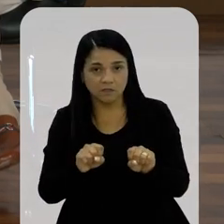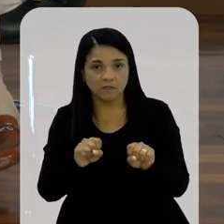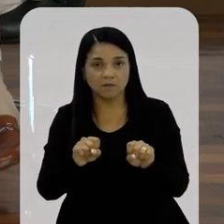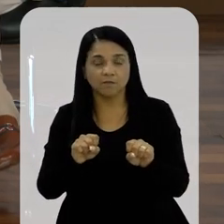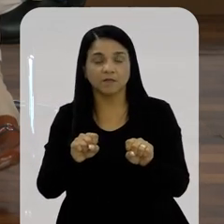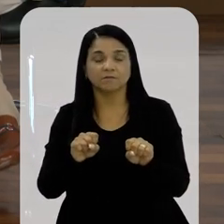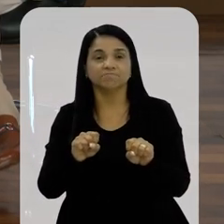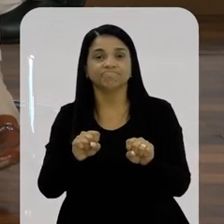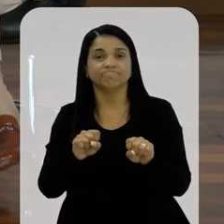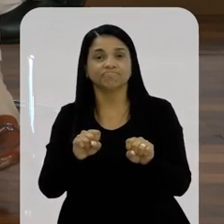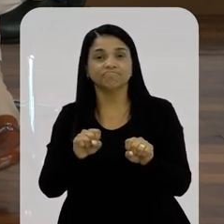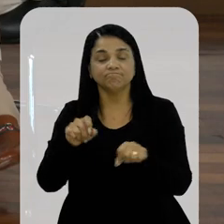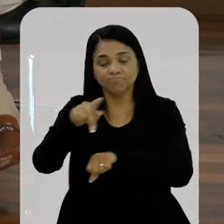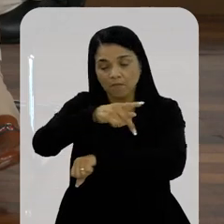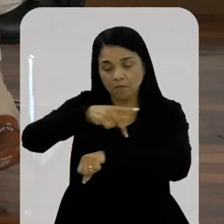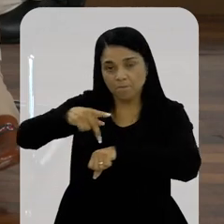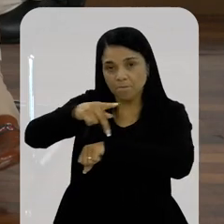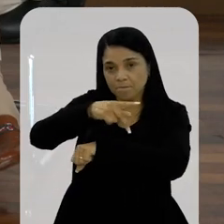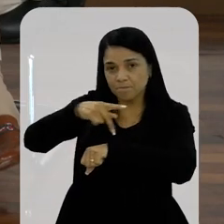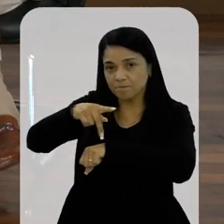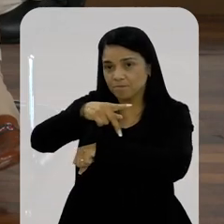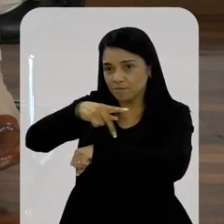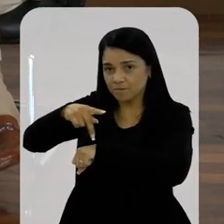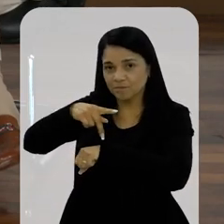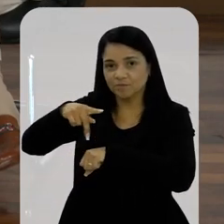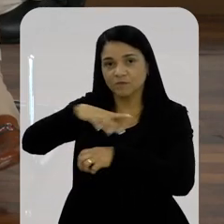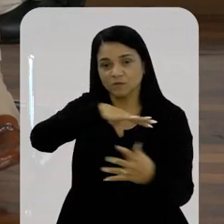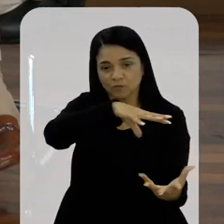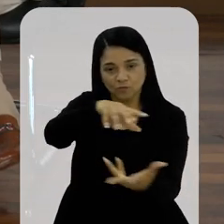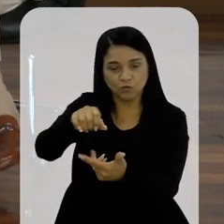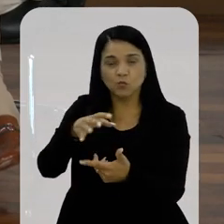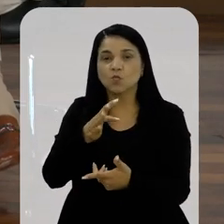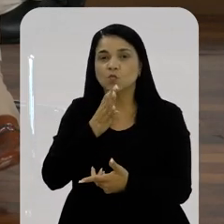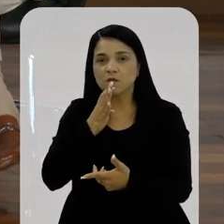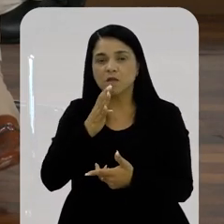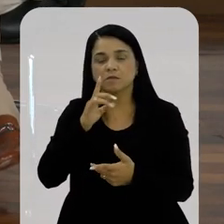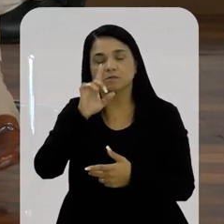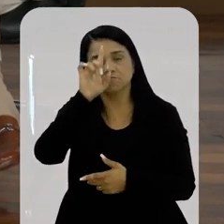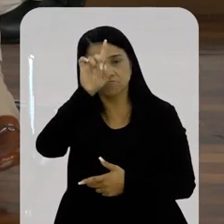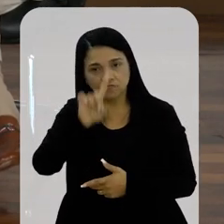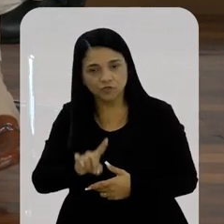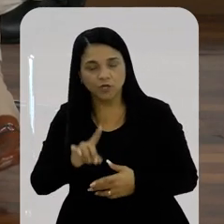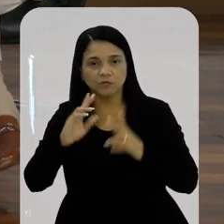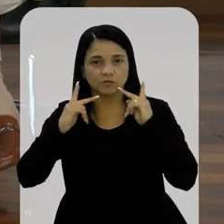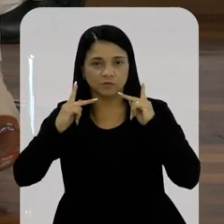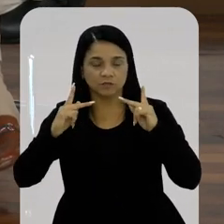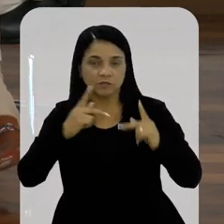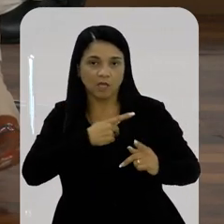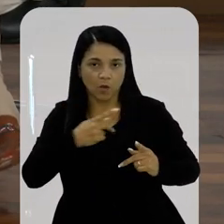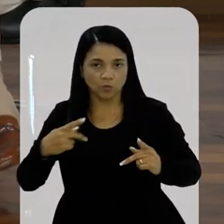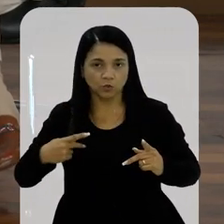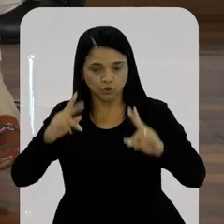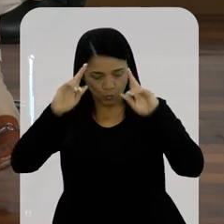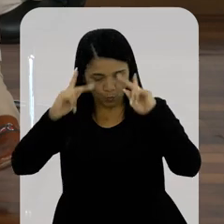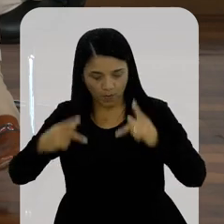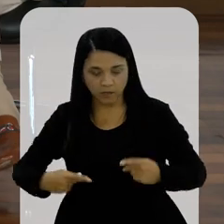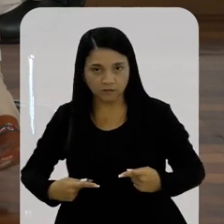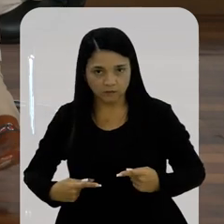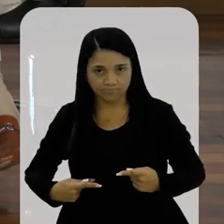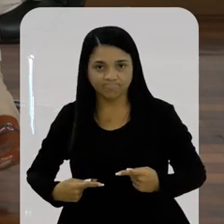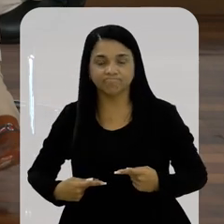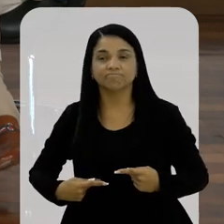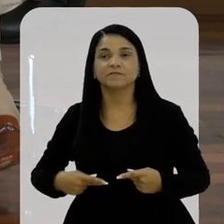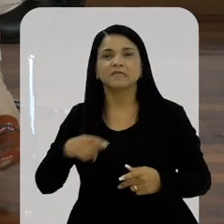dos sistemas dos respectivos países que reconhecem a saúde como um direito humano. De acordo com a ONU,